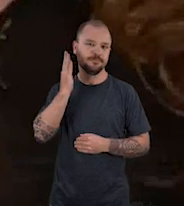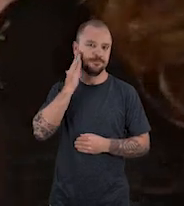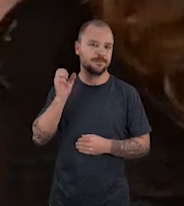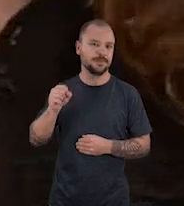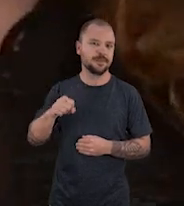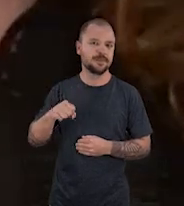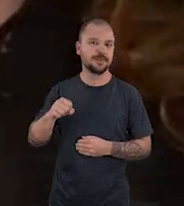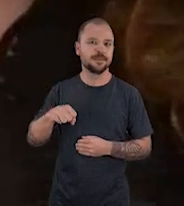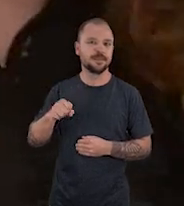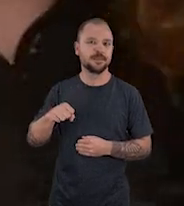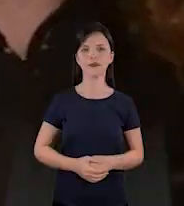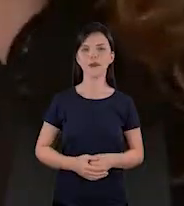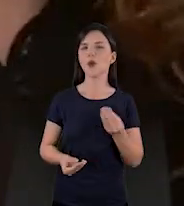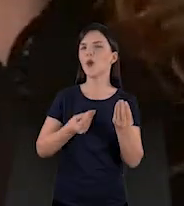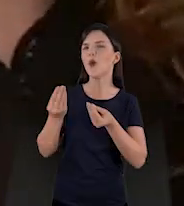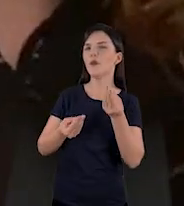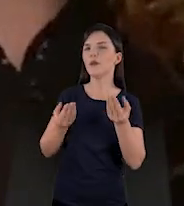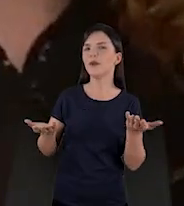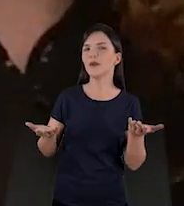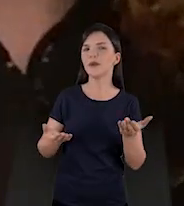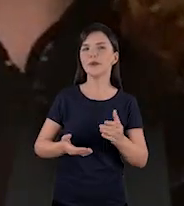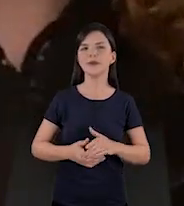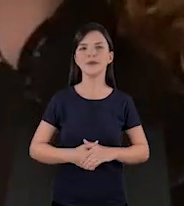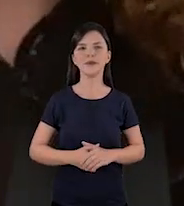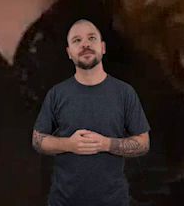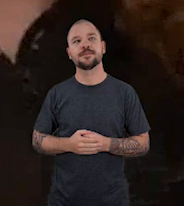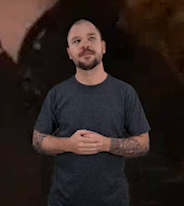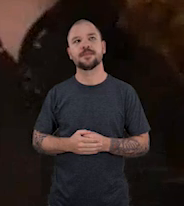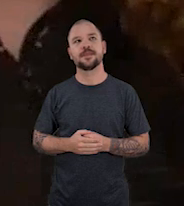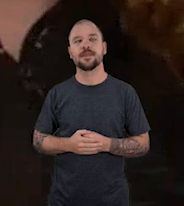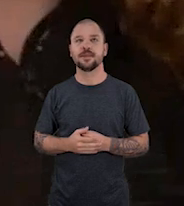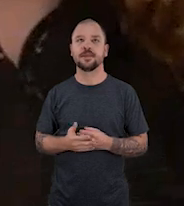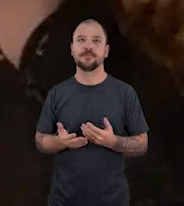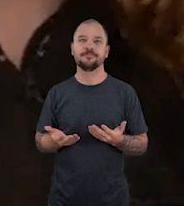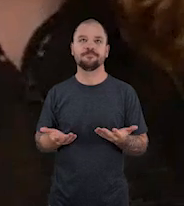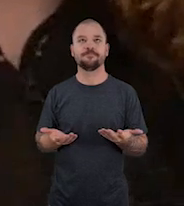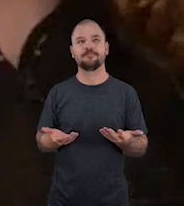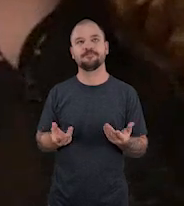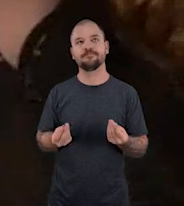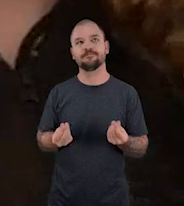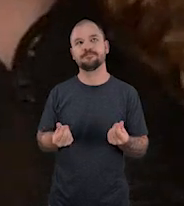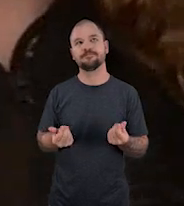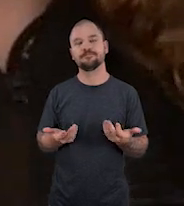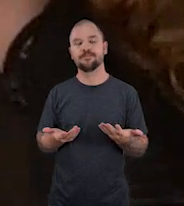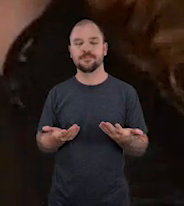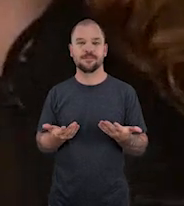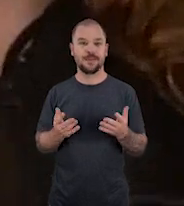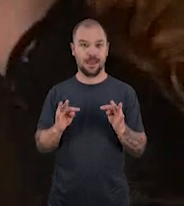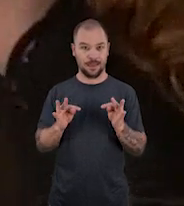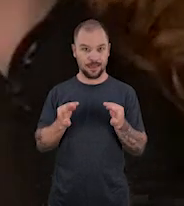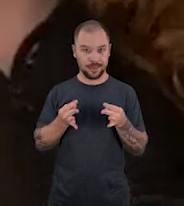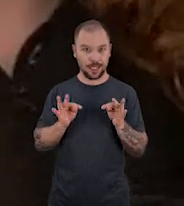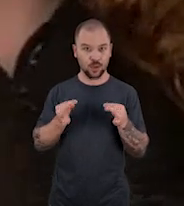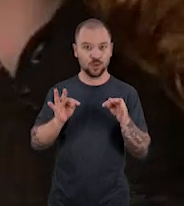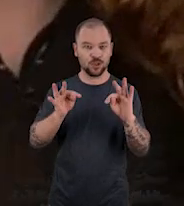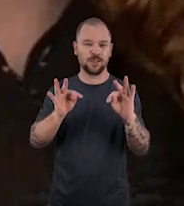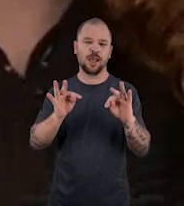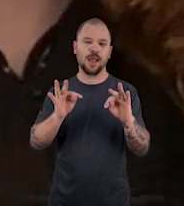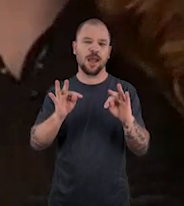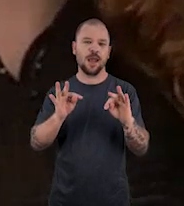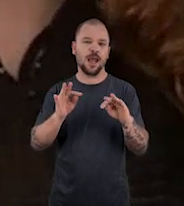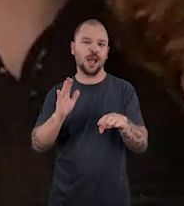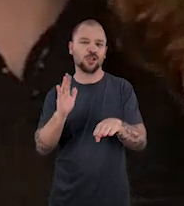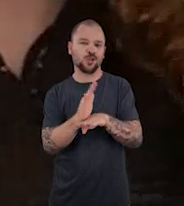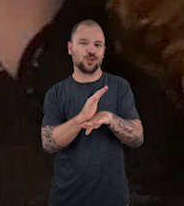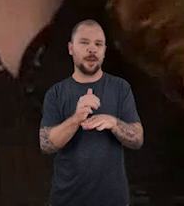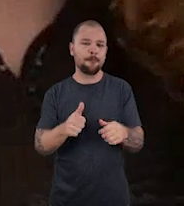Sim. Até que eu sei. Fala, como que é? É assim, tecnologia ajuda